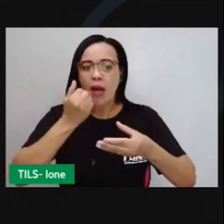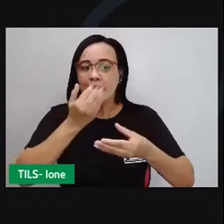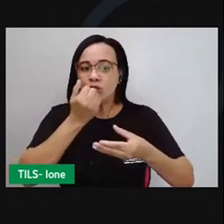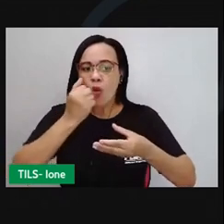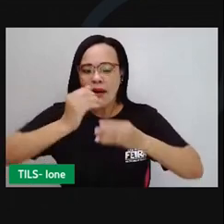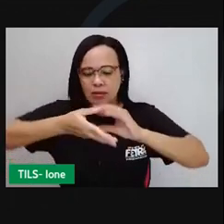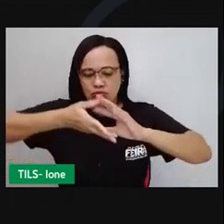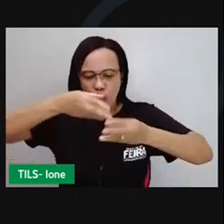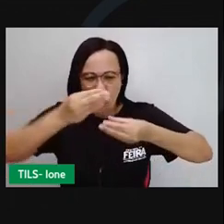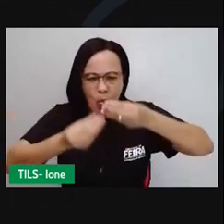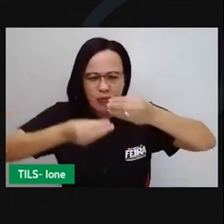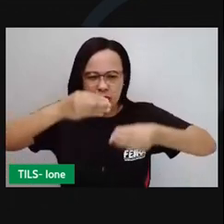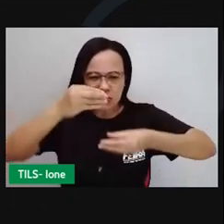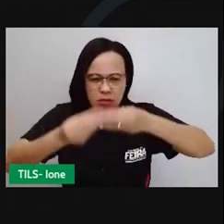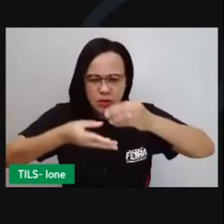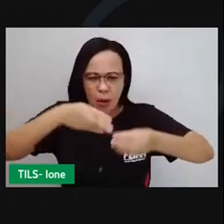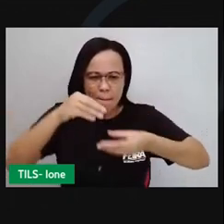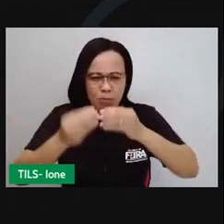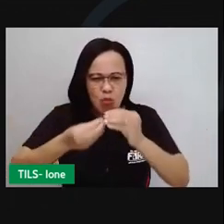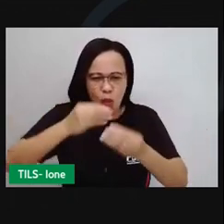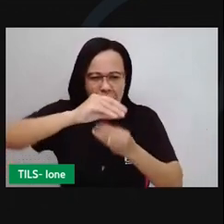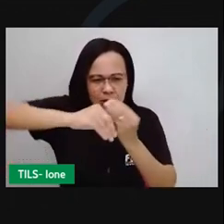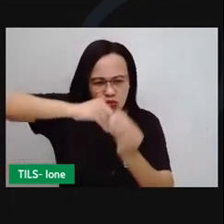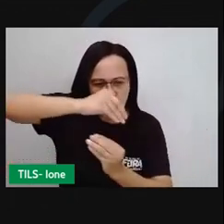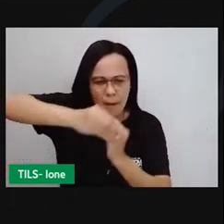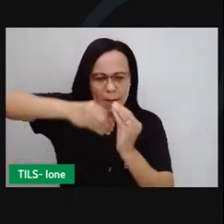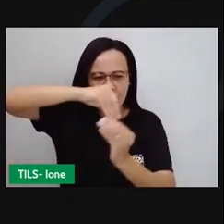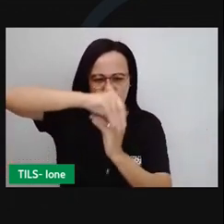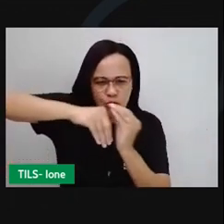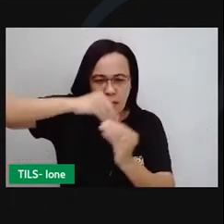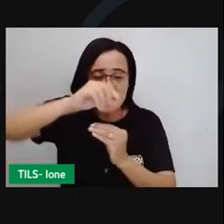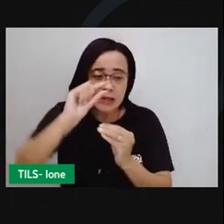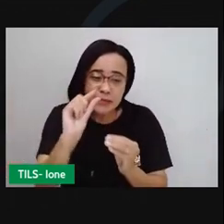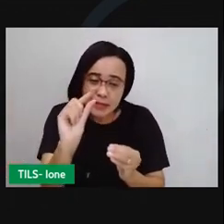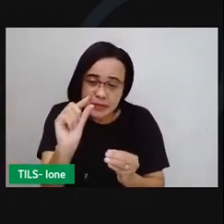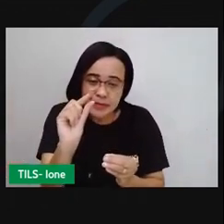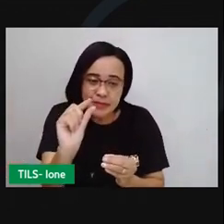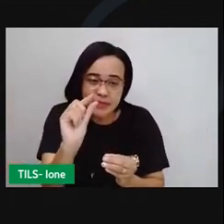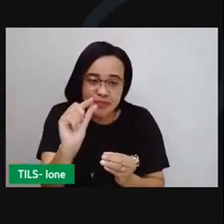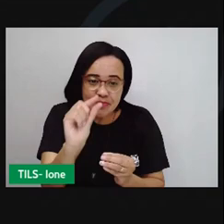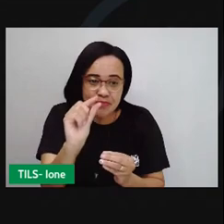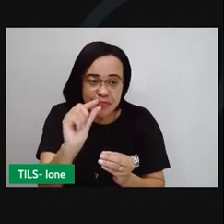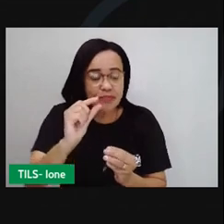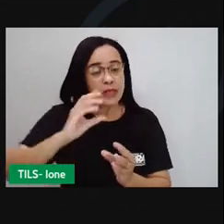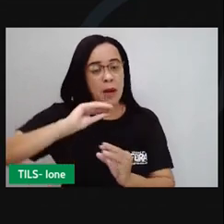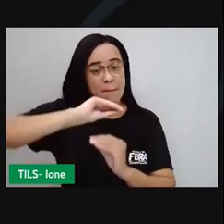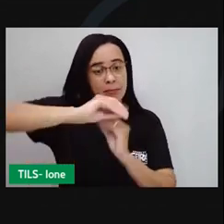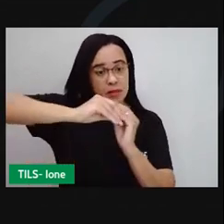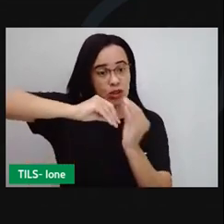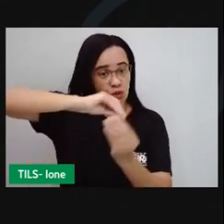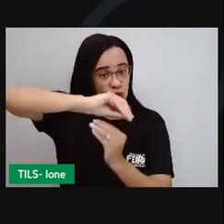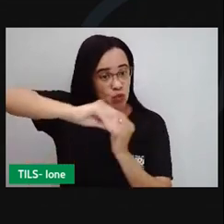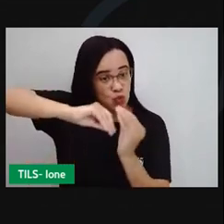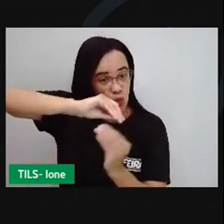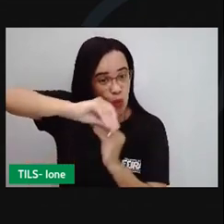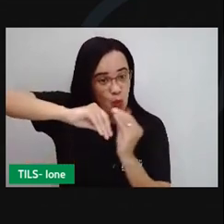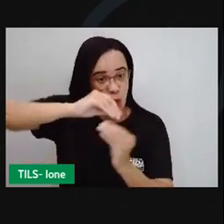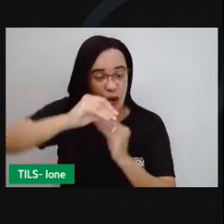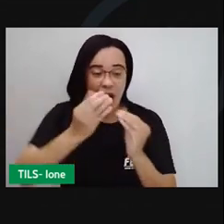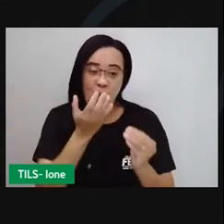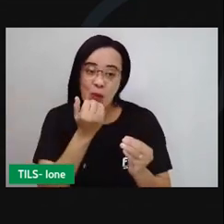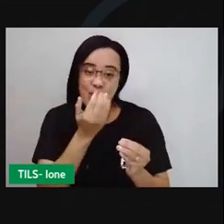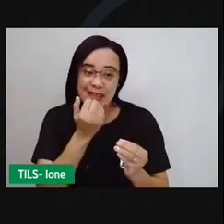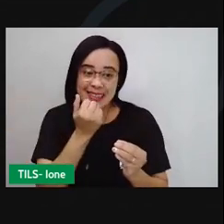menor. Ele faz alguns movimentos e junto com os fortes ácidos dentro dele, dilui a comida. Saindo do estômago,